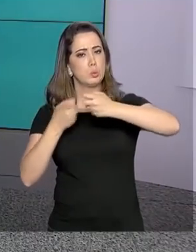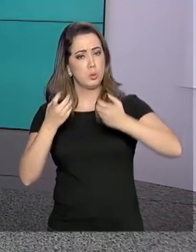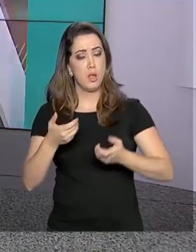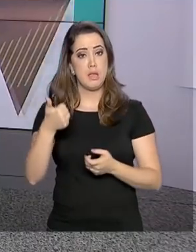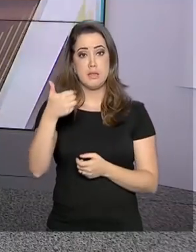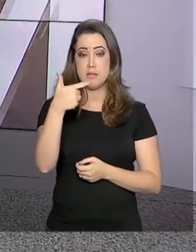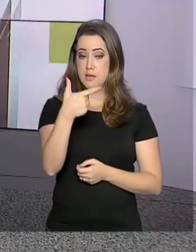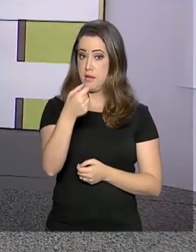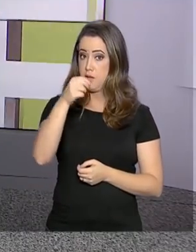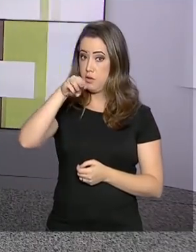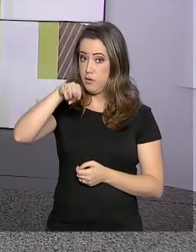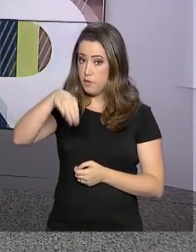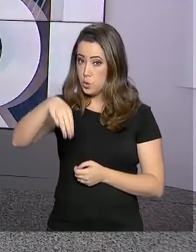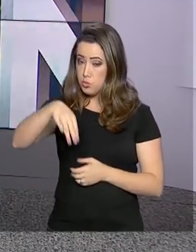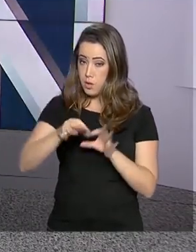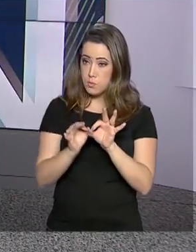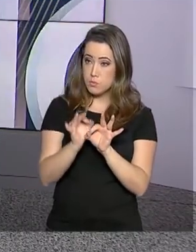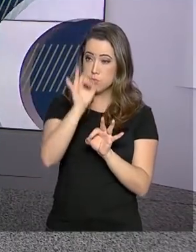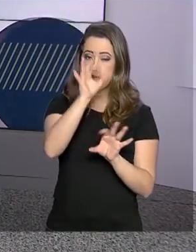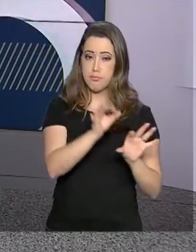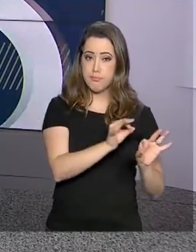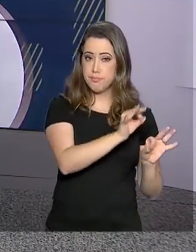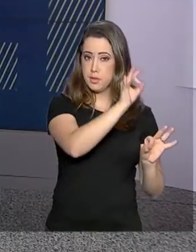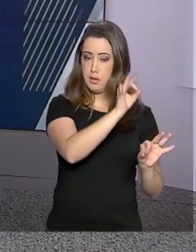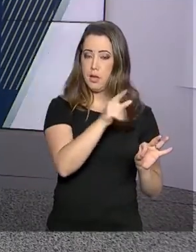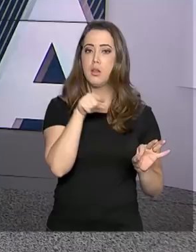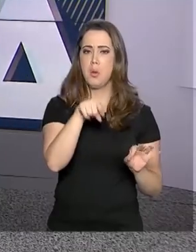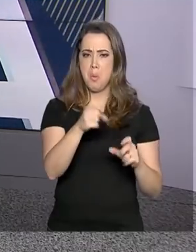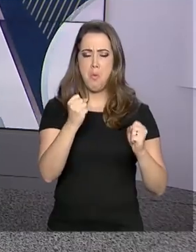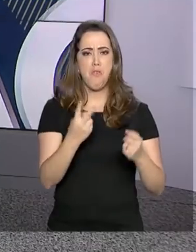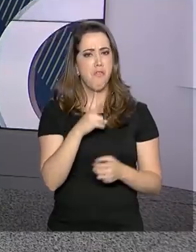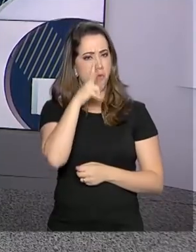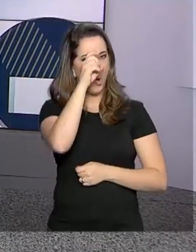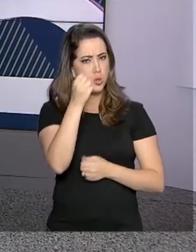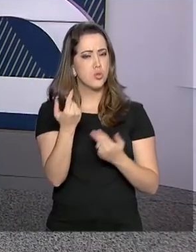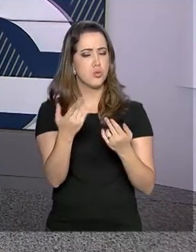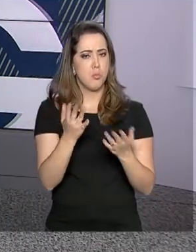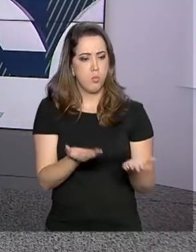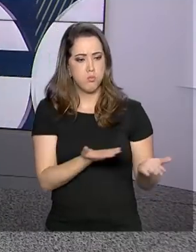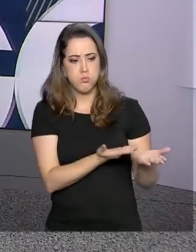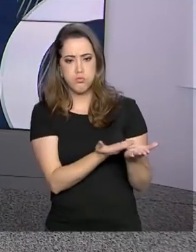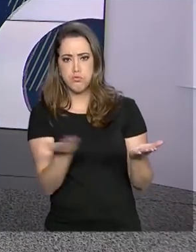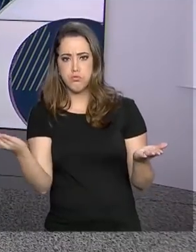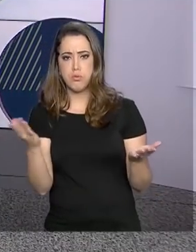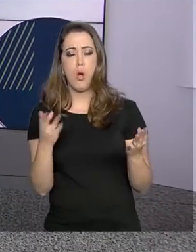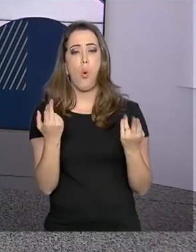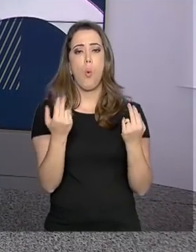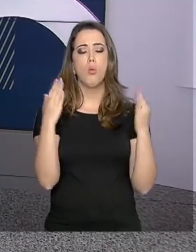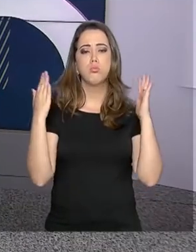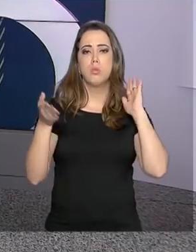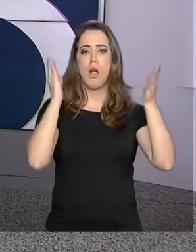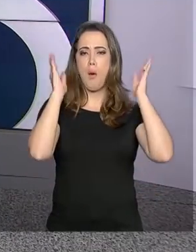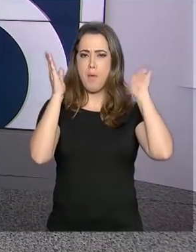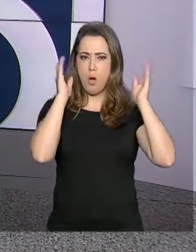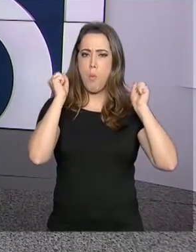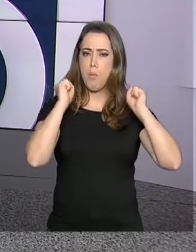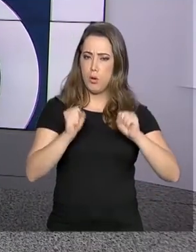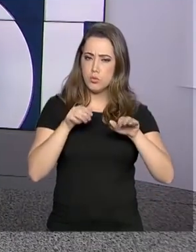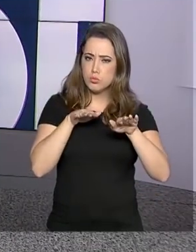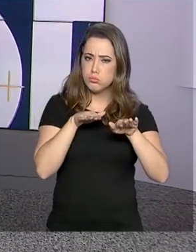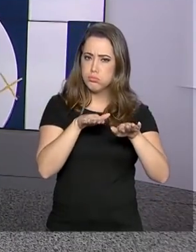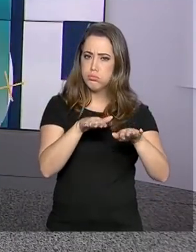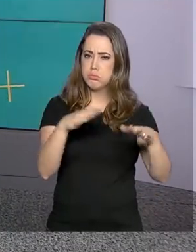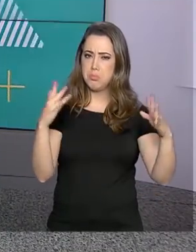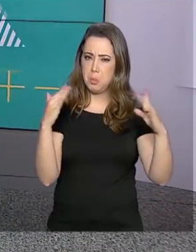foi projetada para suportar tráfego pesado de caminhões. Além da nova ponte Brasil-Paraguai, os governos dos dois países